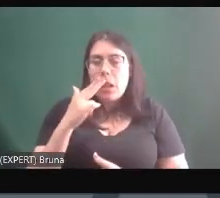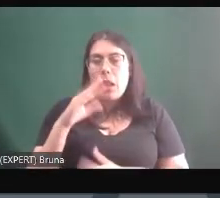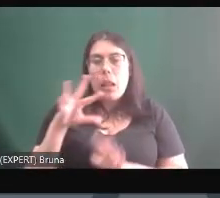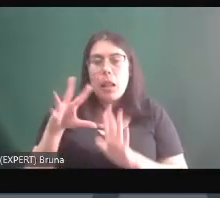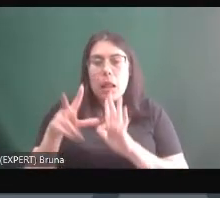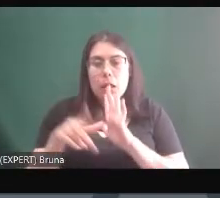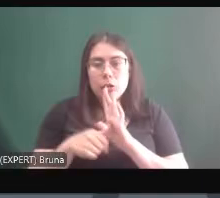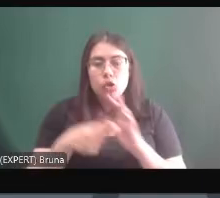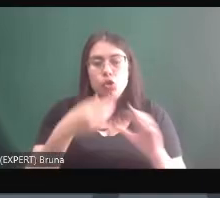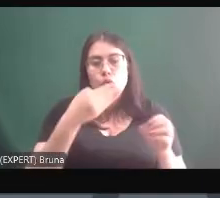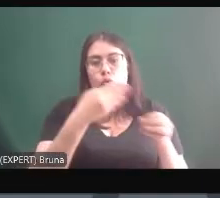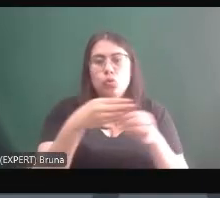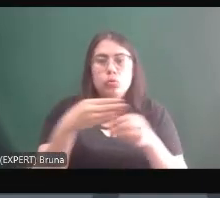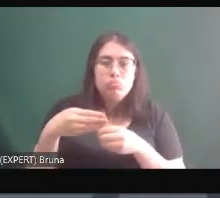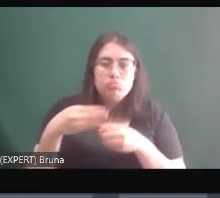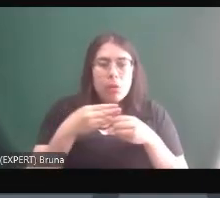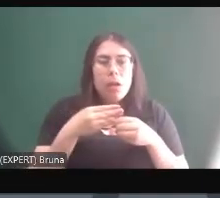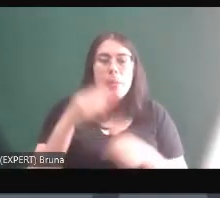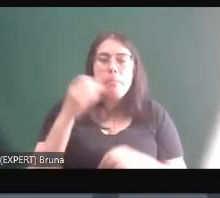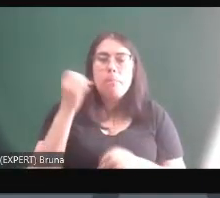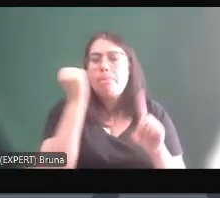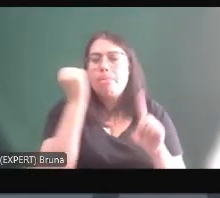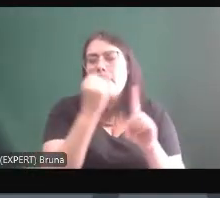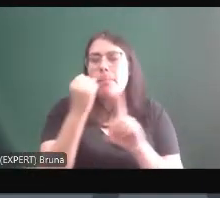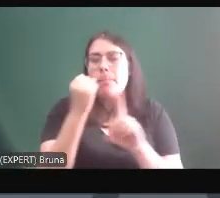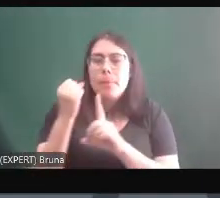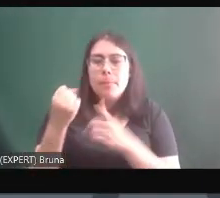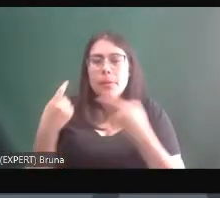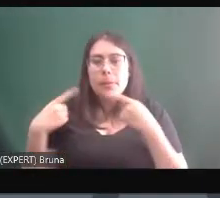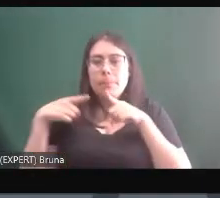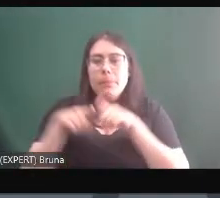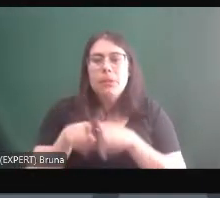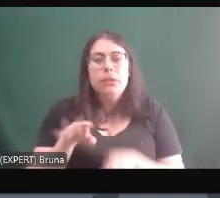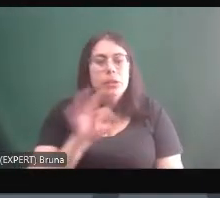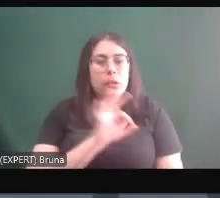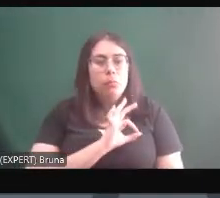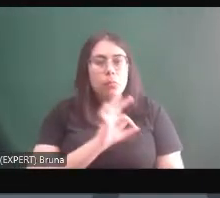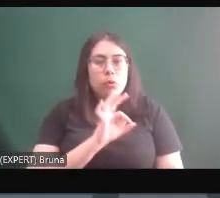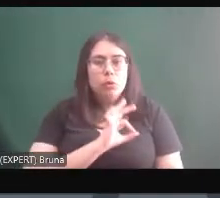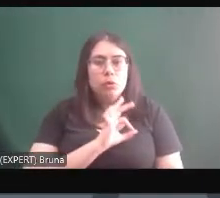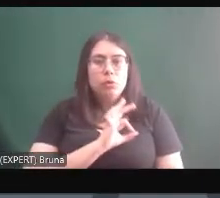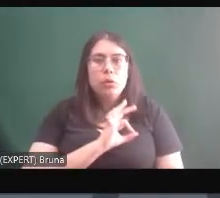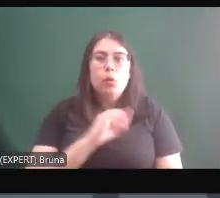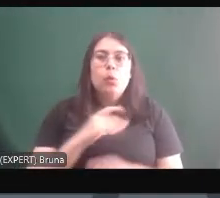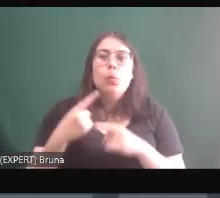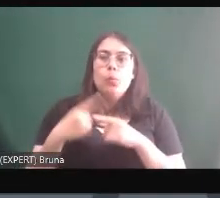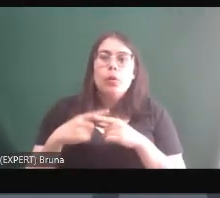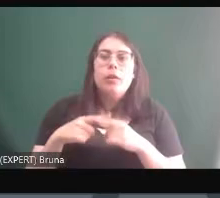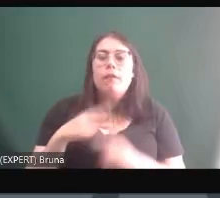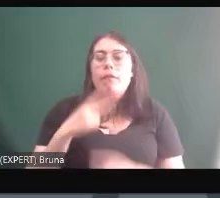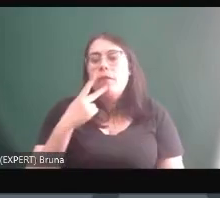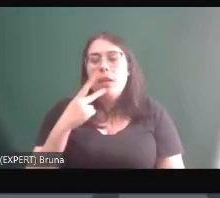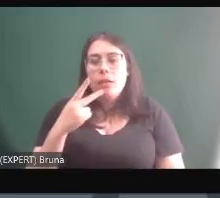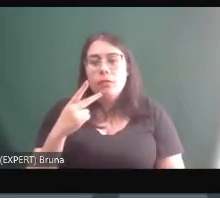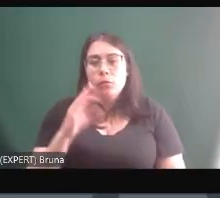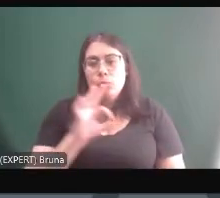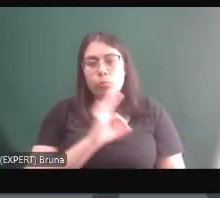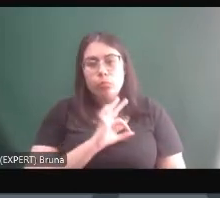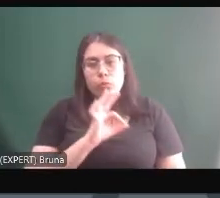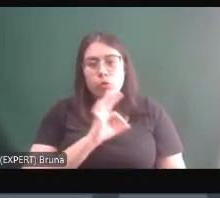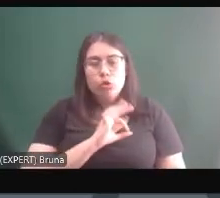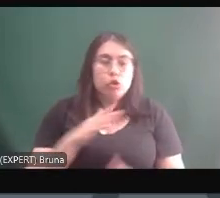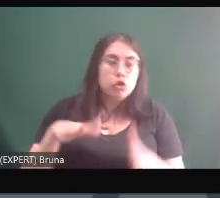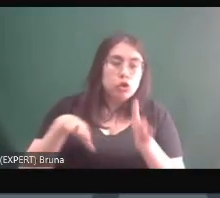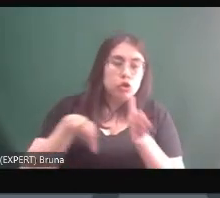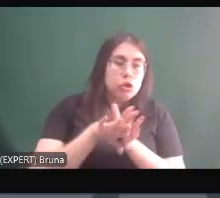e os justiceiros eles agiam inclusive em parceria com a polícia porque o que que se falava muito que a polícia militar chegava